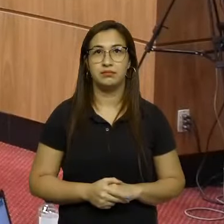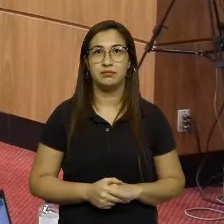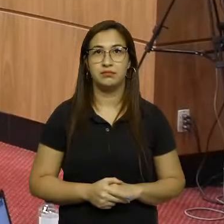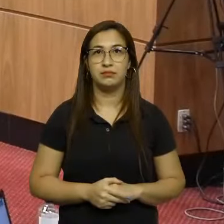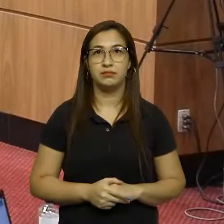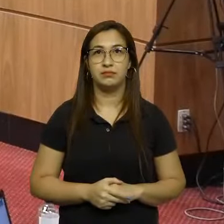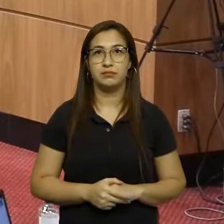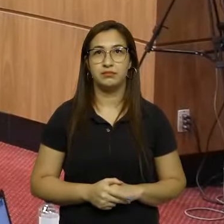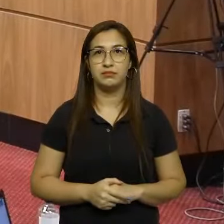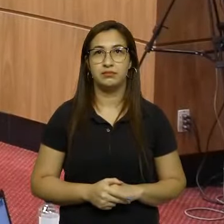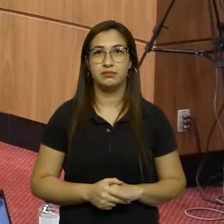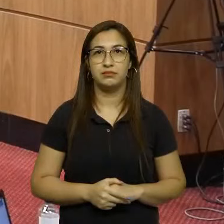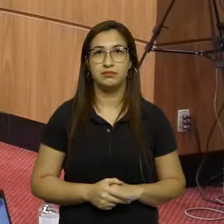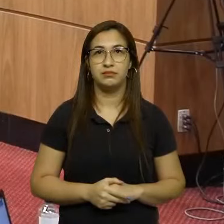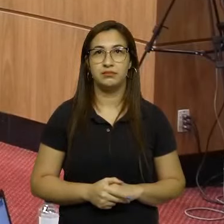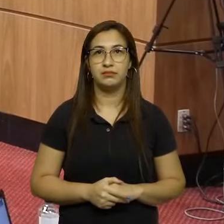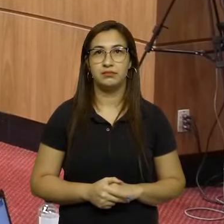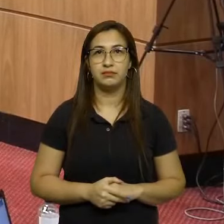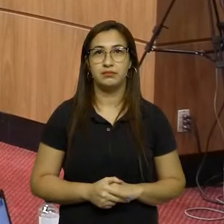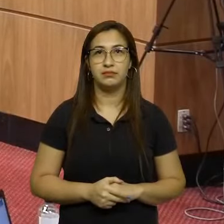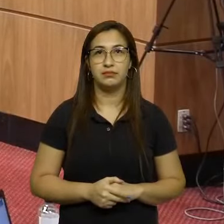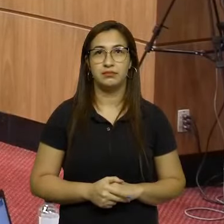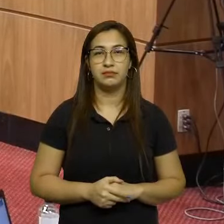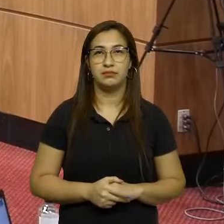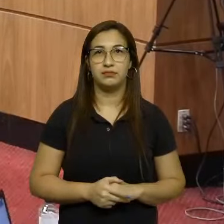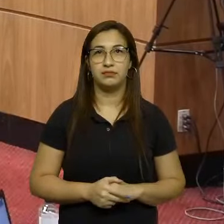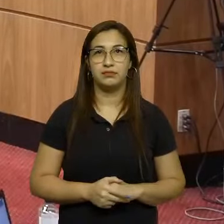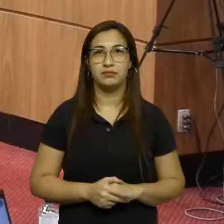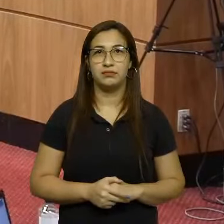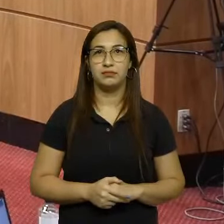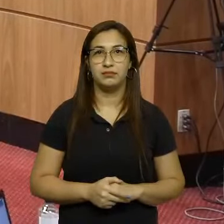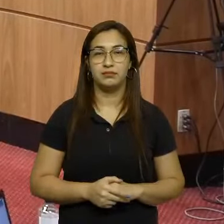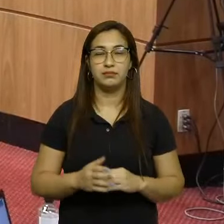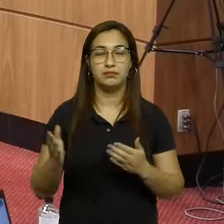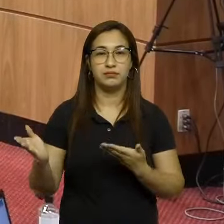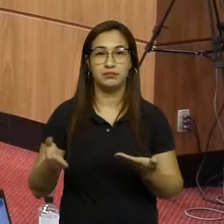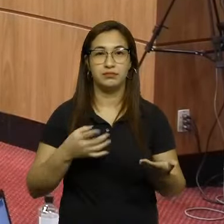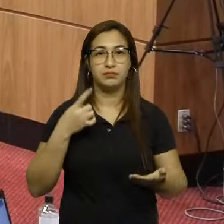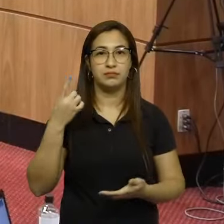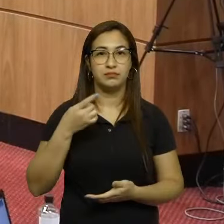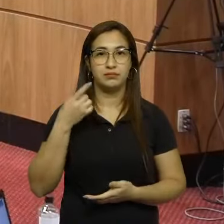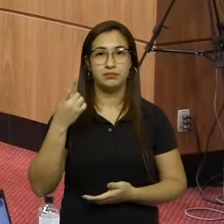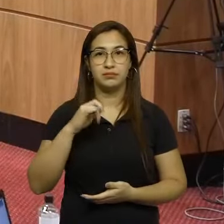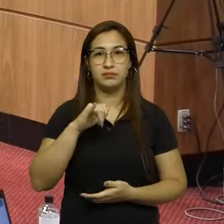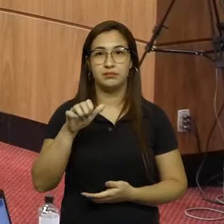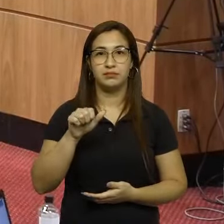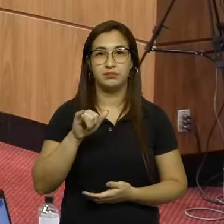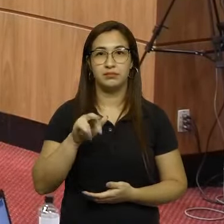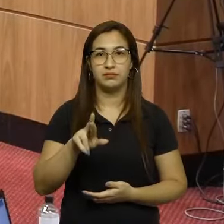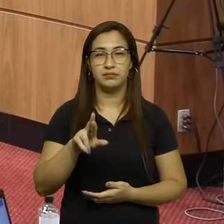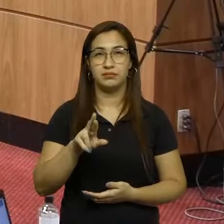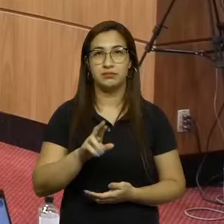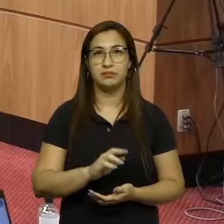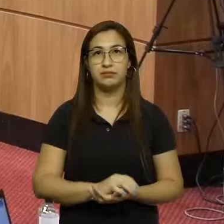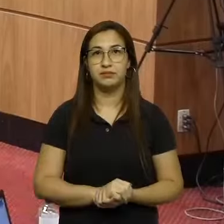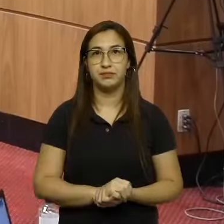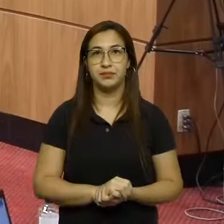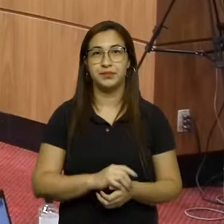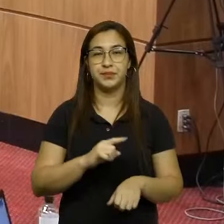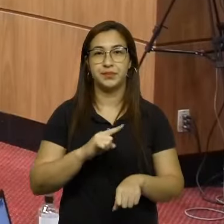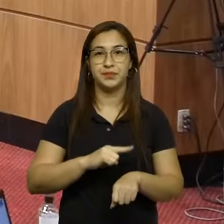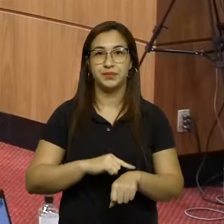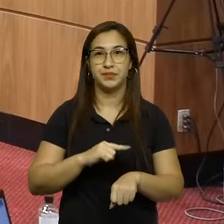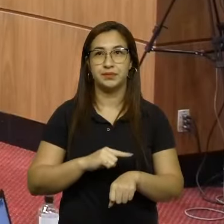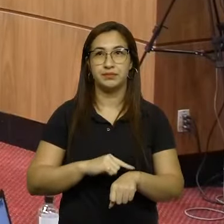Certo. Muito bem, com a palavra, deputado Jair Mioto, Vossa Excelência,